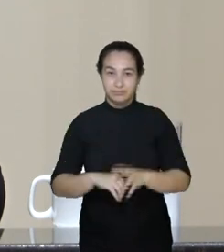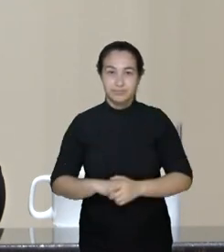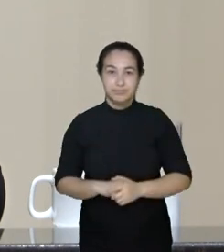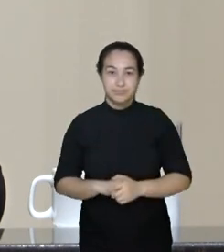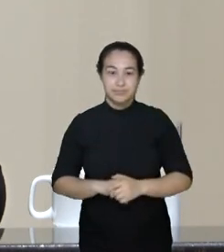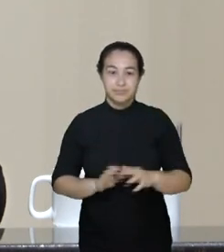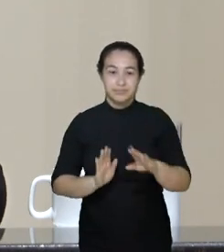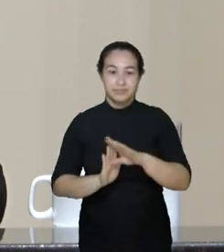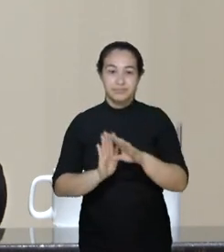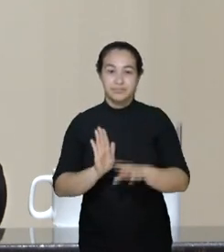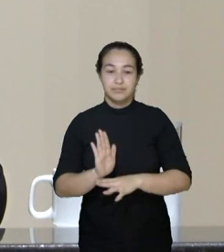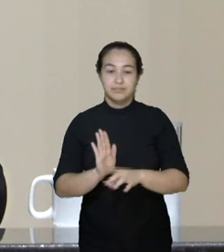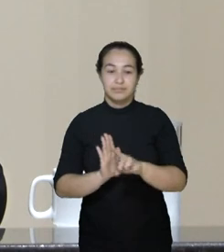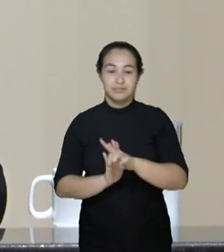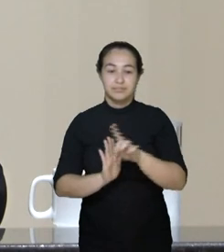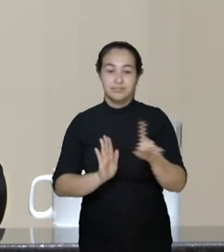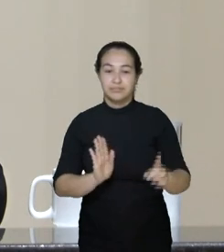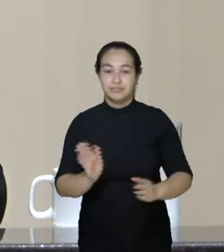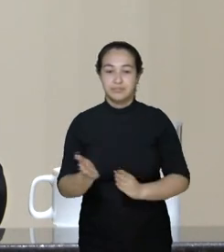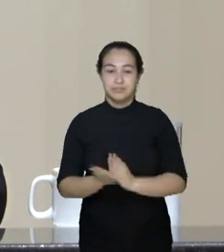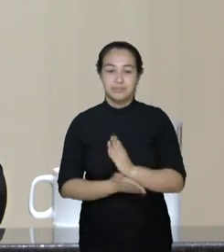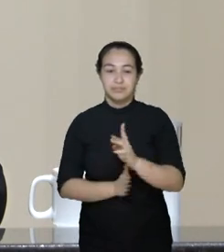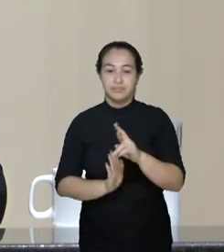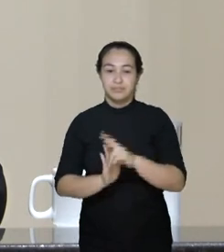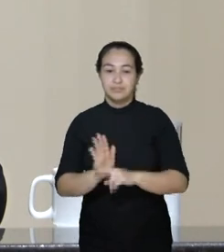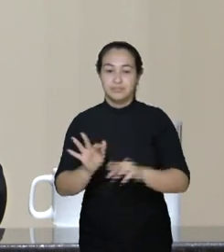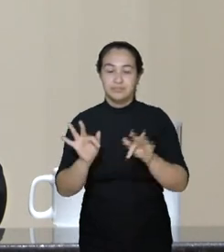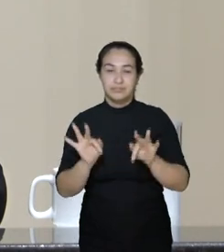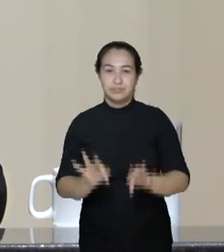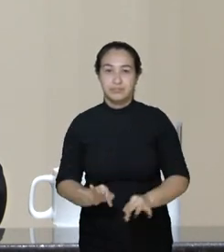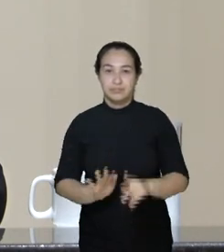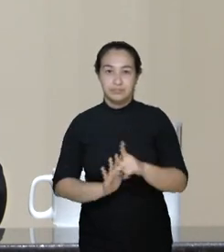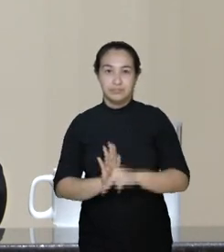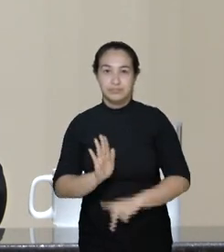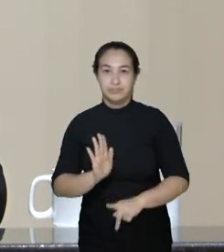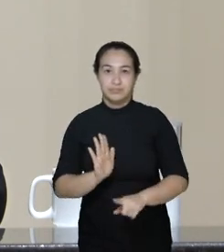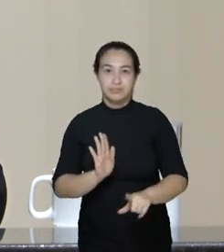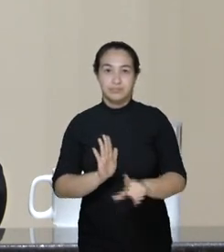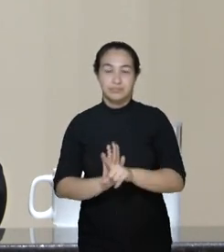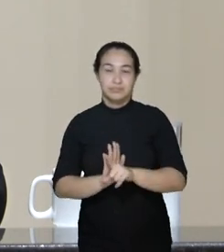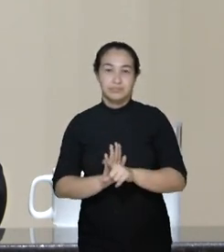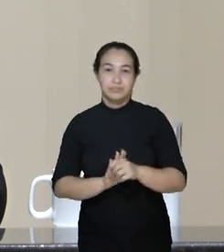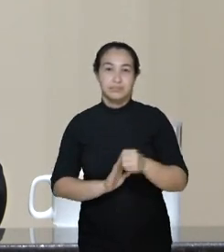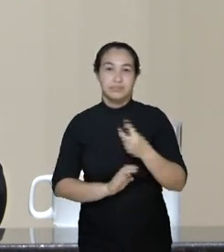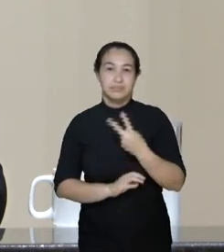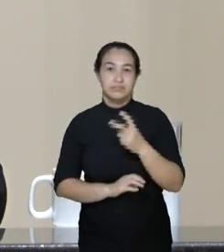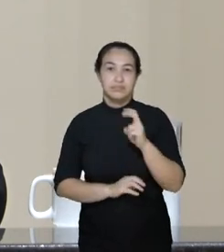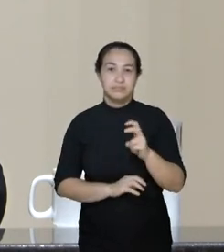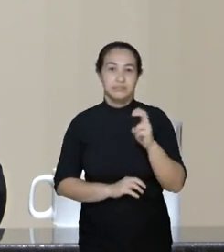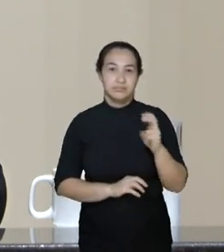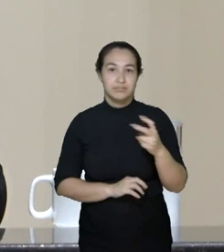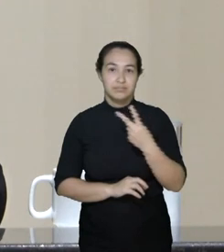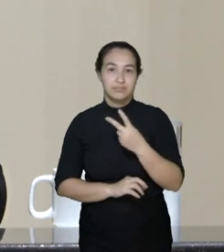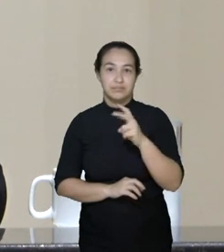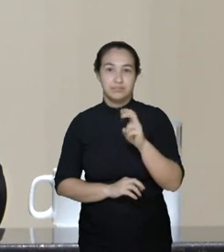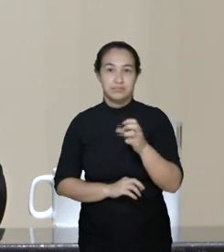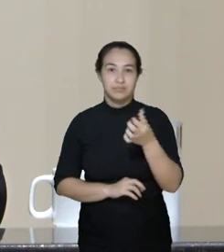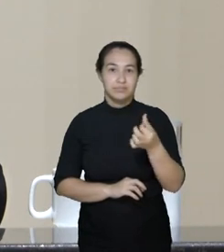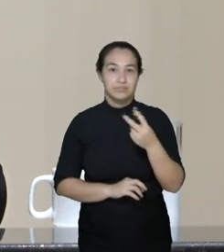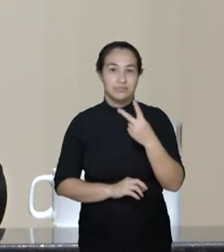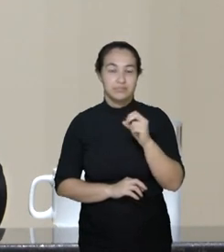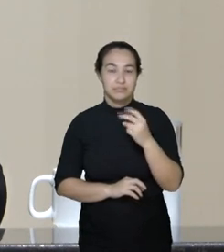Órdem do dia. Foram aprovadas as redações finais e exaladas aos projetos de conversão em lei de medida provisória, número 255 e 256, barra 2022.